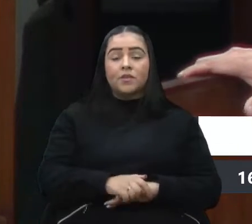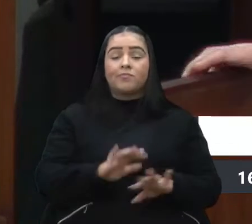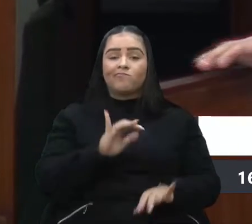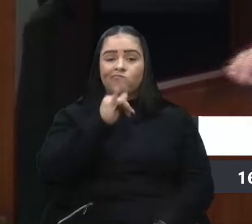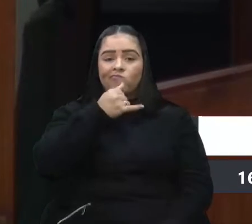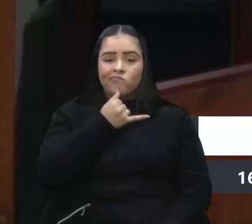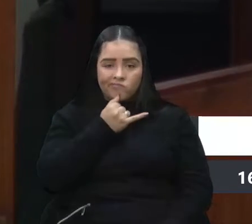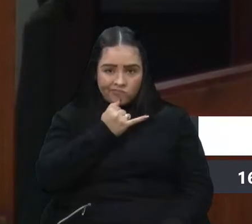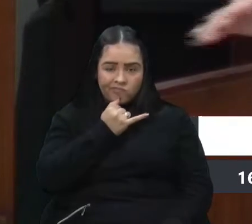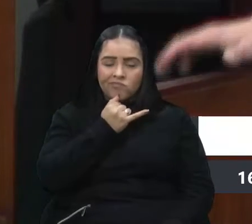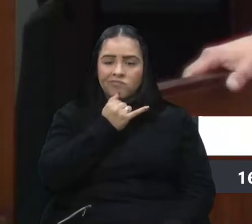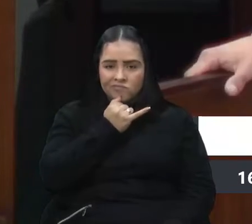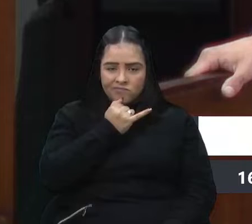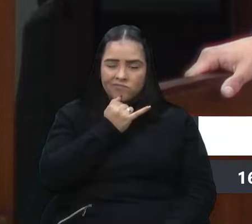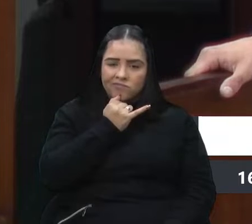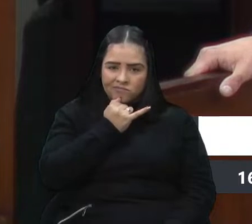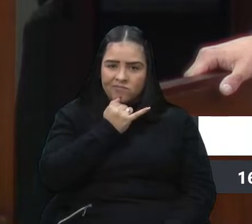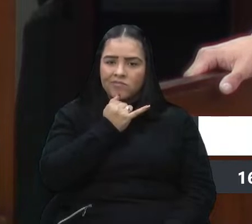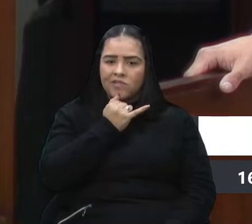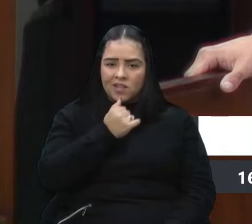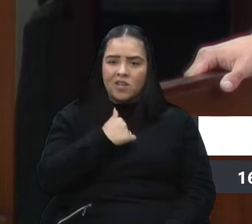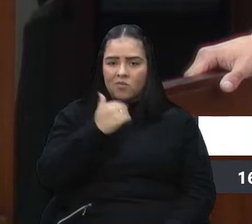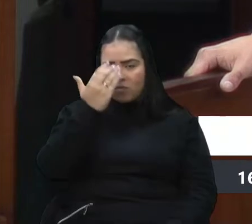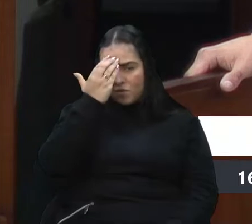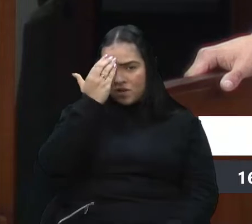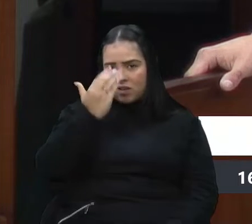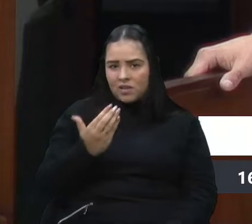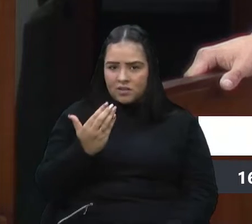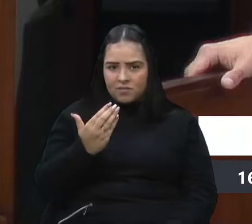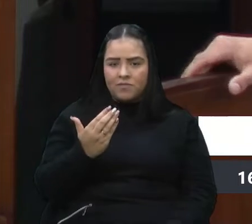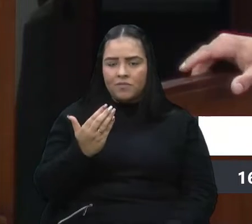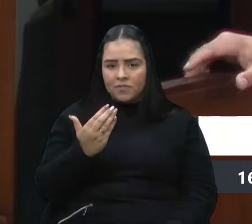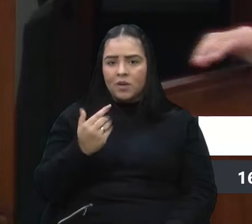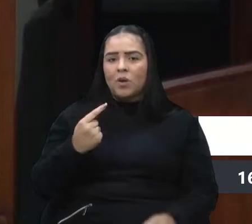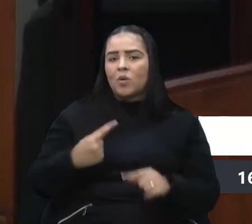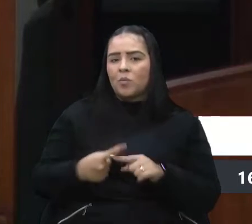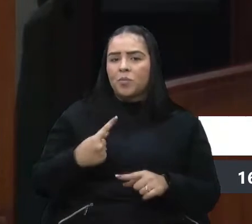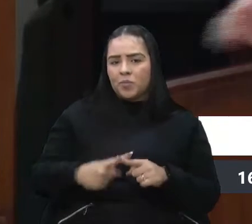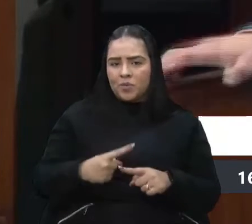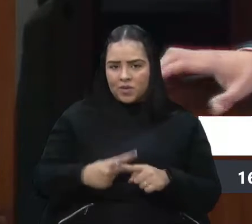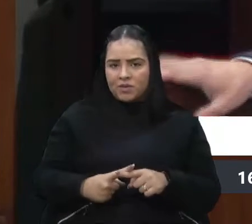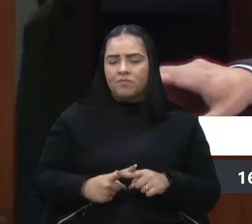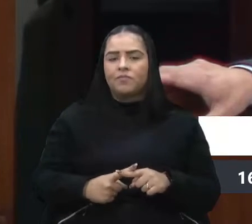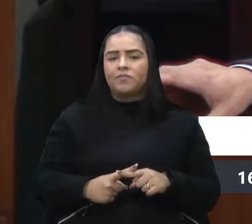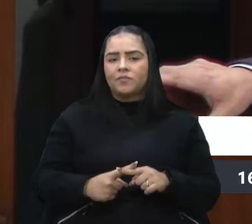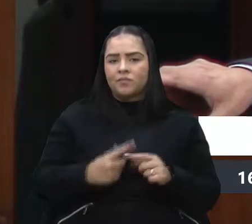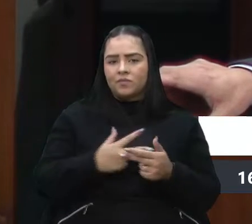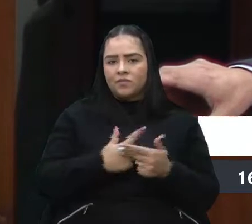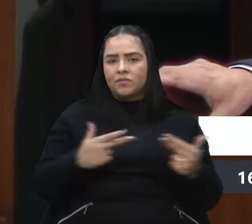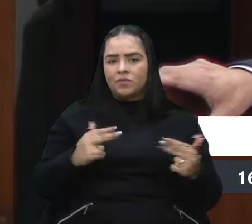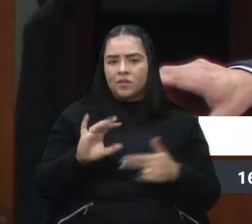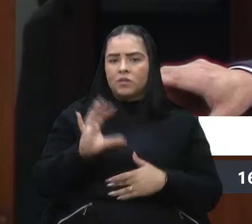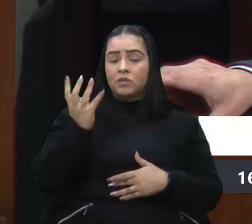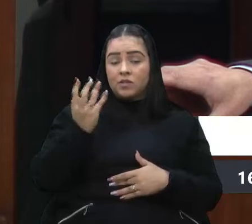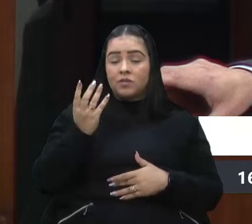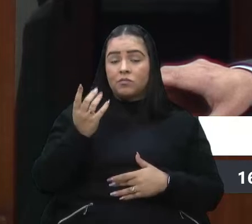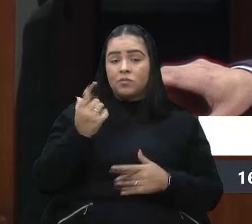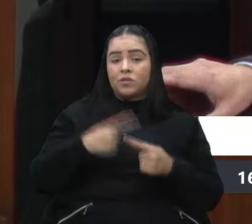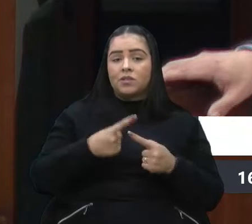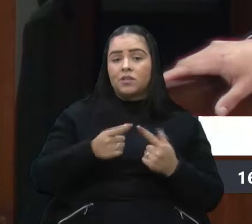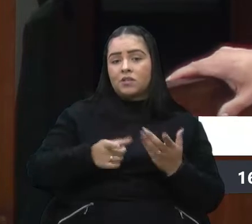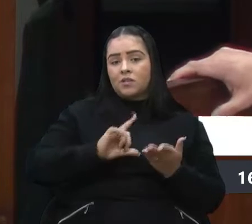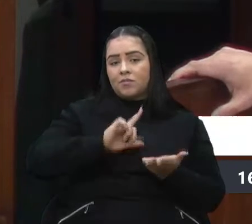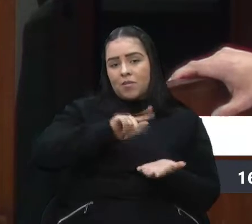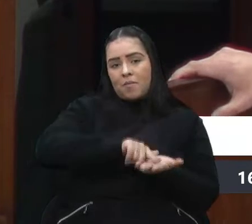Infelizmente, e felizmente agradeço, porque as coisas estão saindo do papel e se